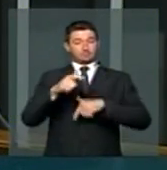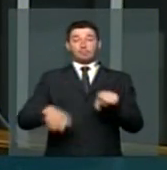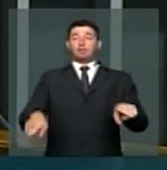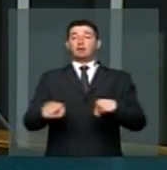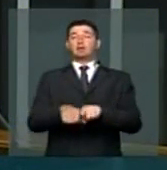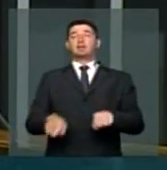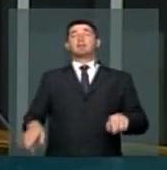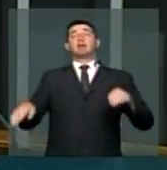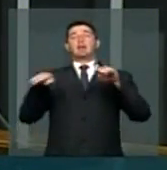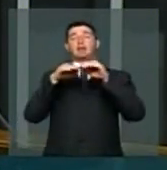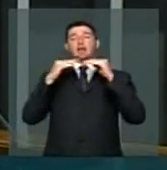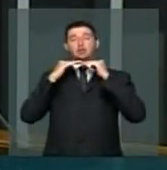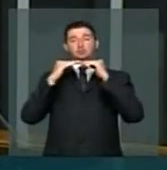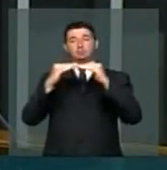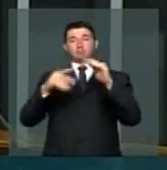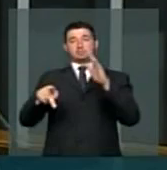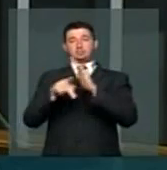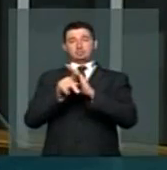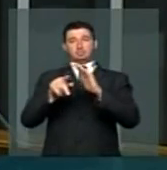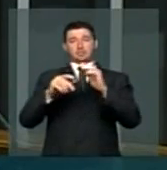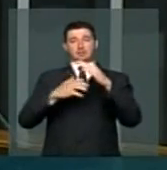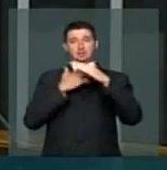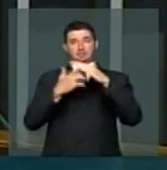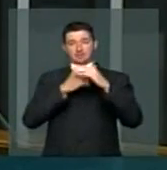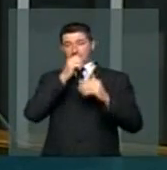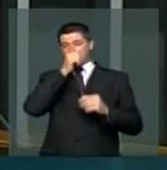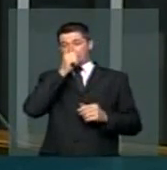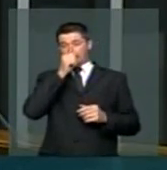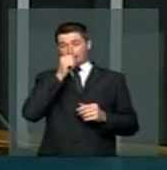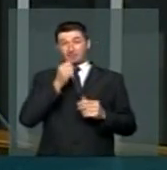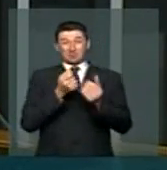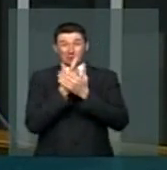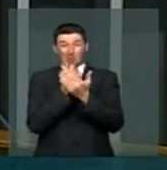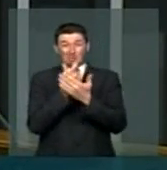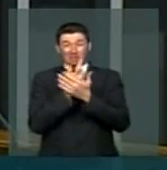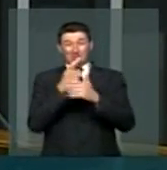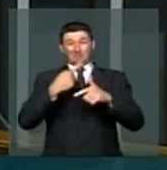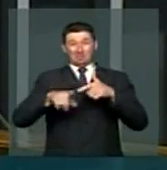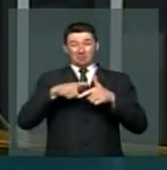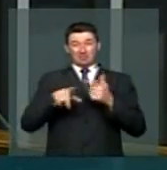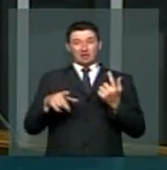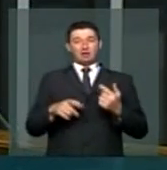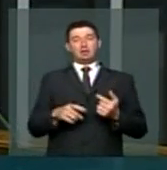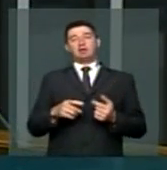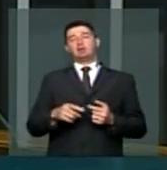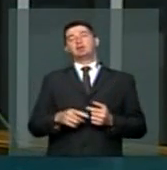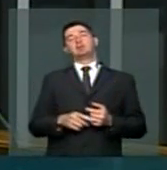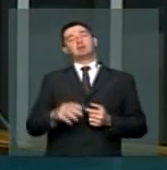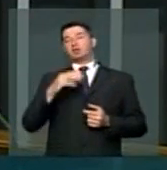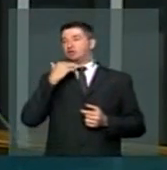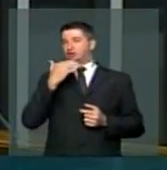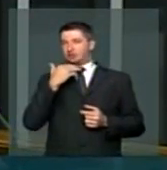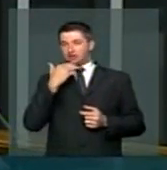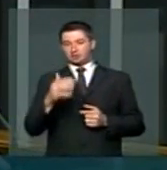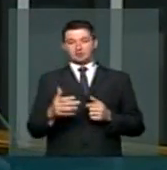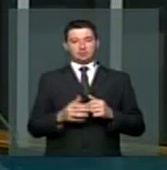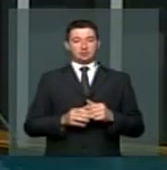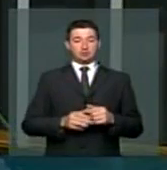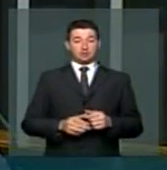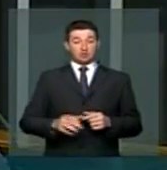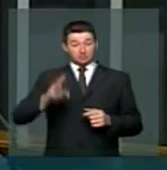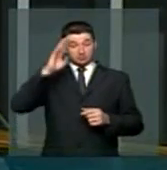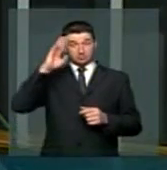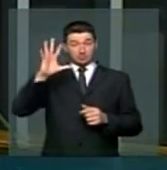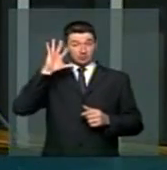econômica das empresas. O consumo desenfreado não é o único remédio. O que difere, senhor presidente, o